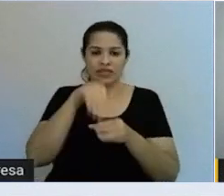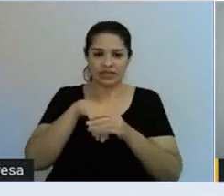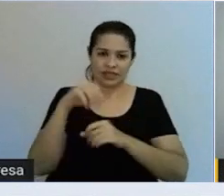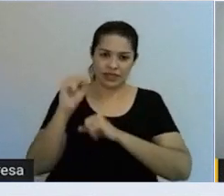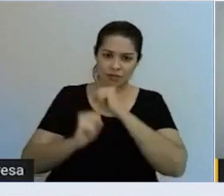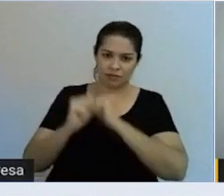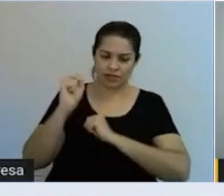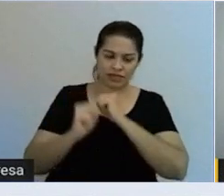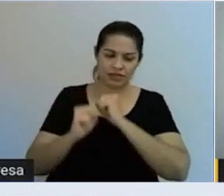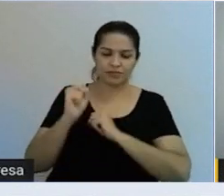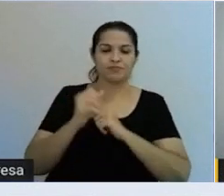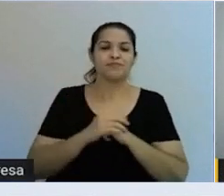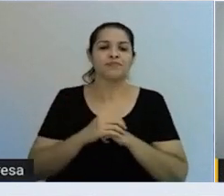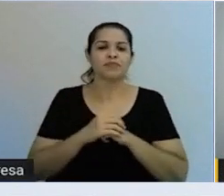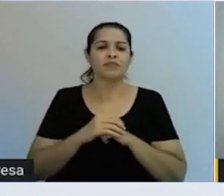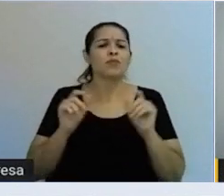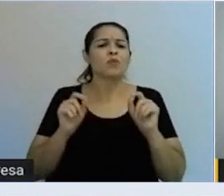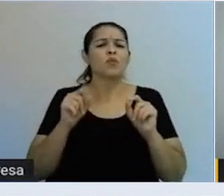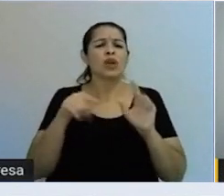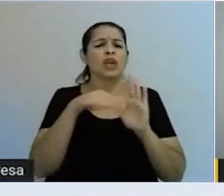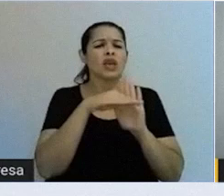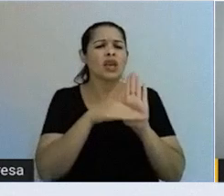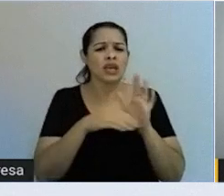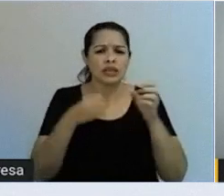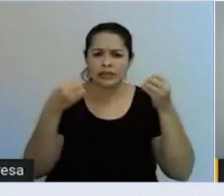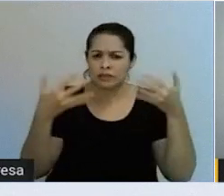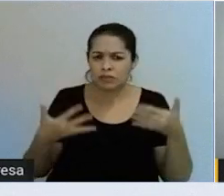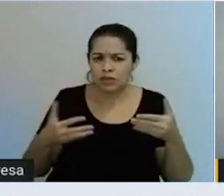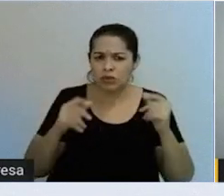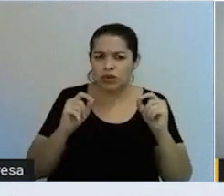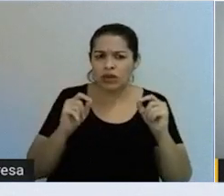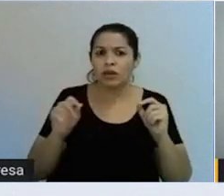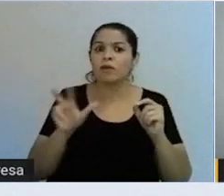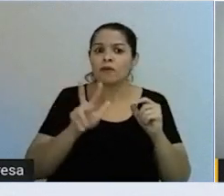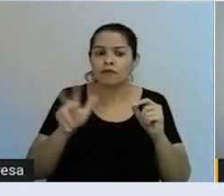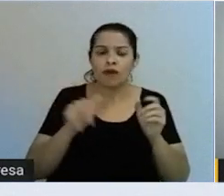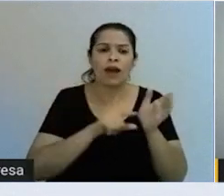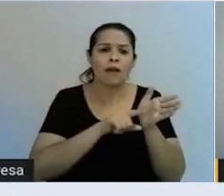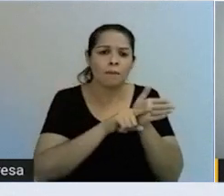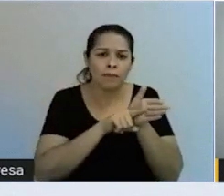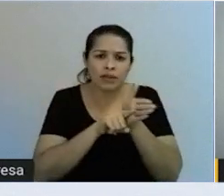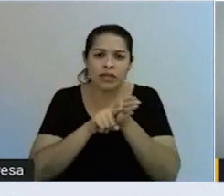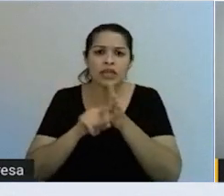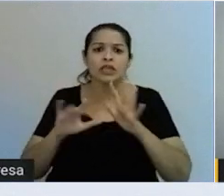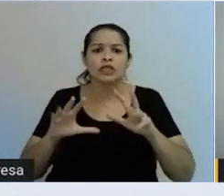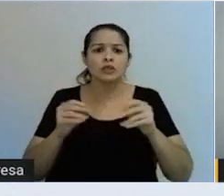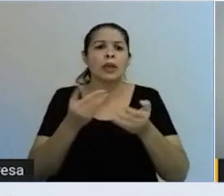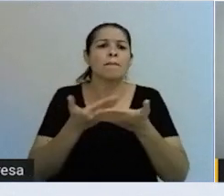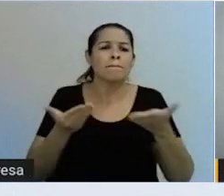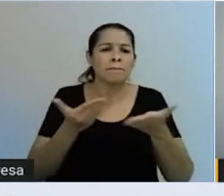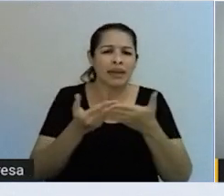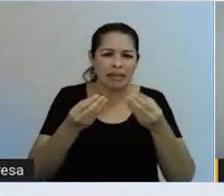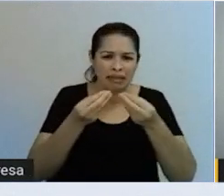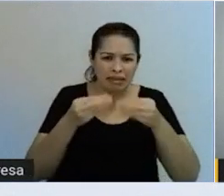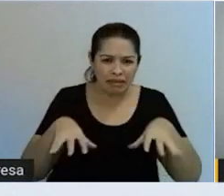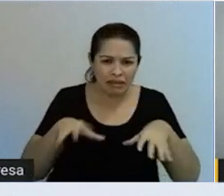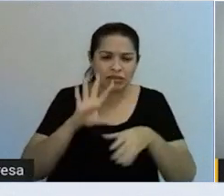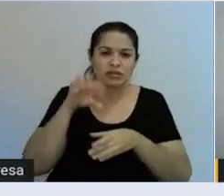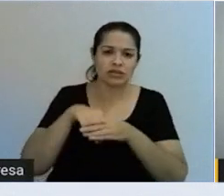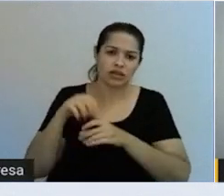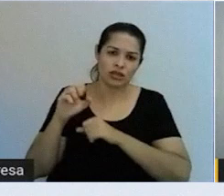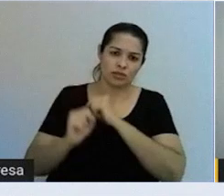Então, o que esse pilar vai fazer? Ele vai investigar todas as perdas e desperdícios da empresa e vai colocar valores